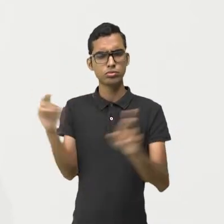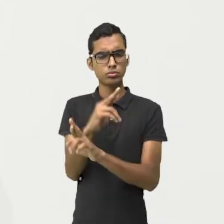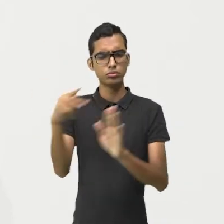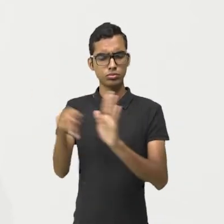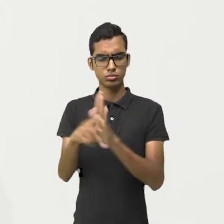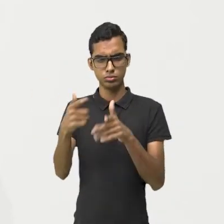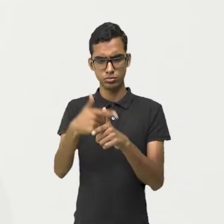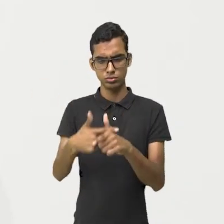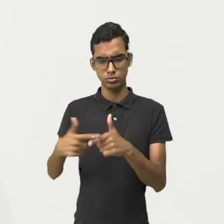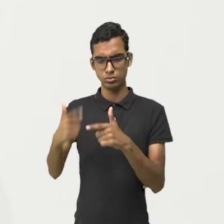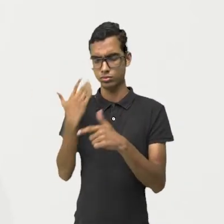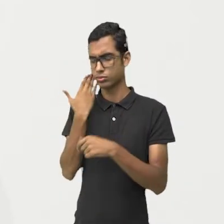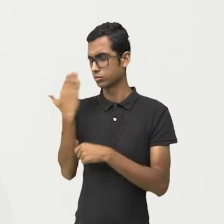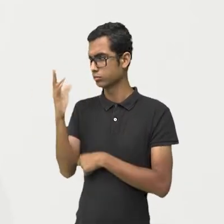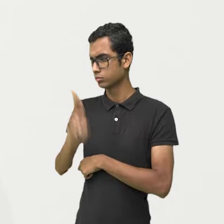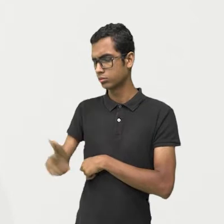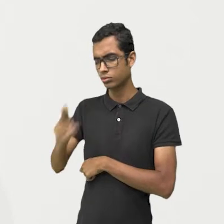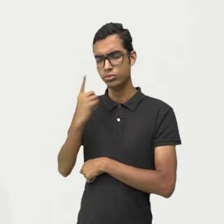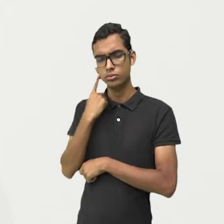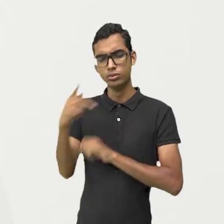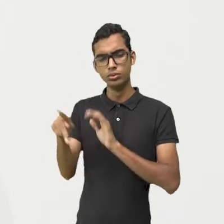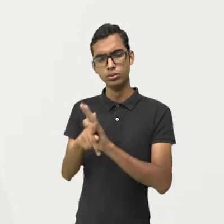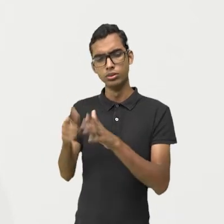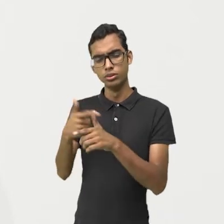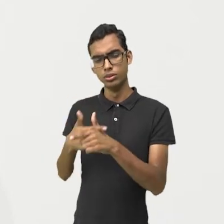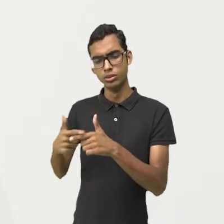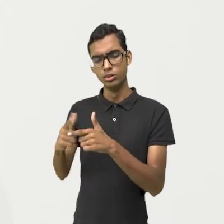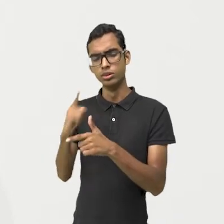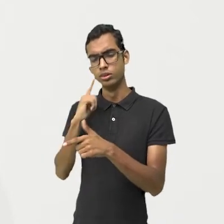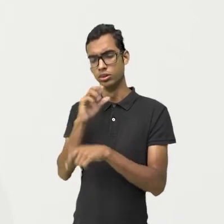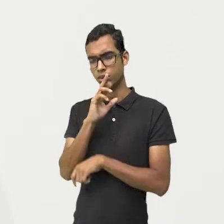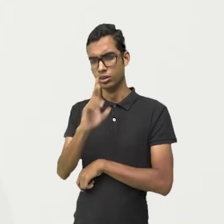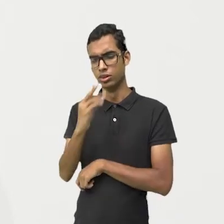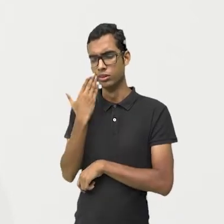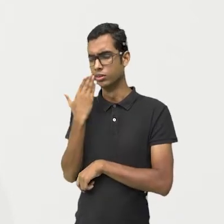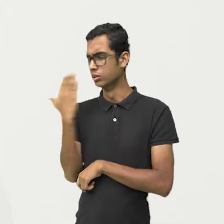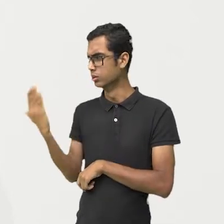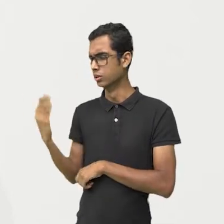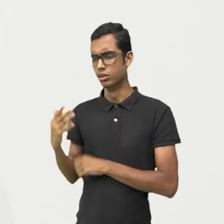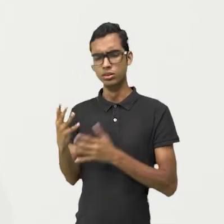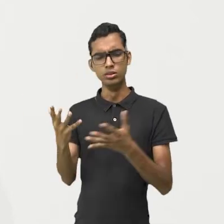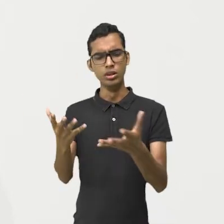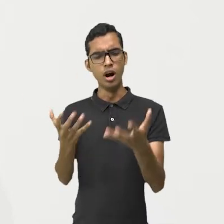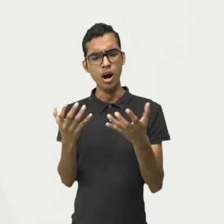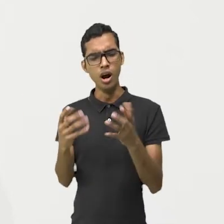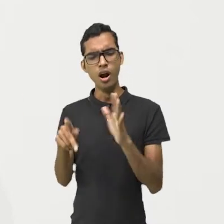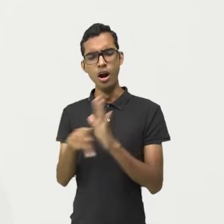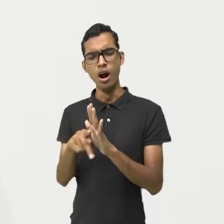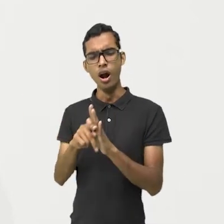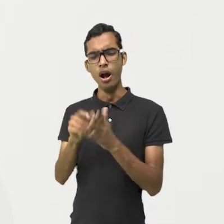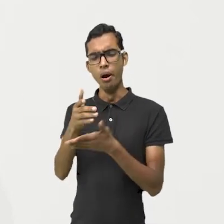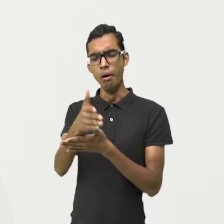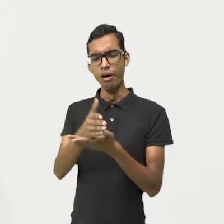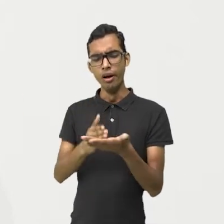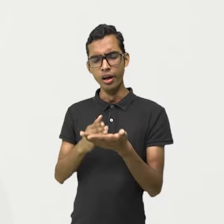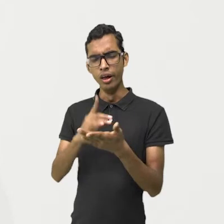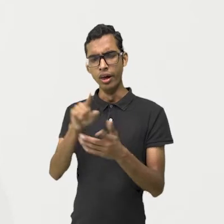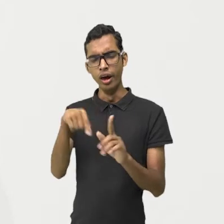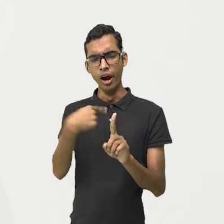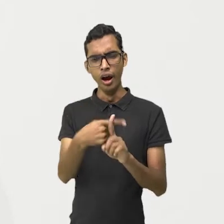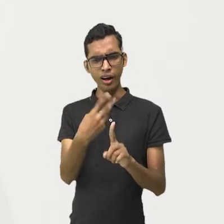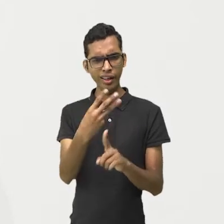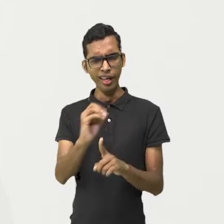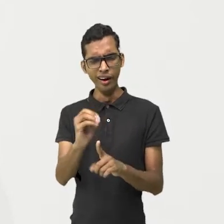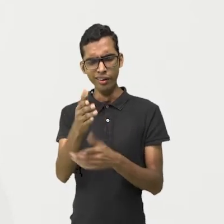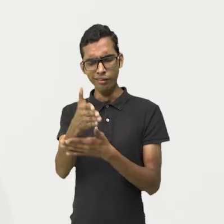divisões. Utilizando a divisão, responda. Eu quero a metade de